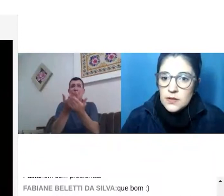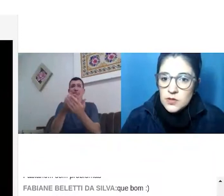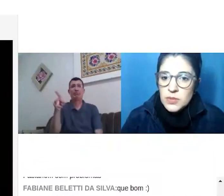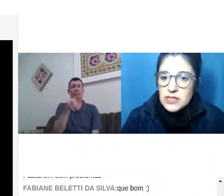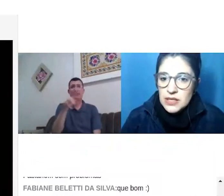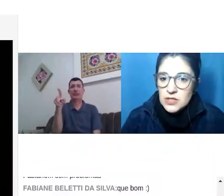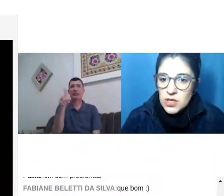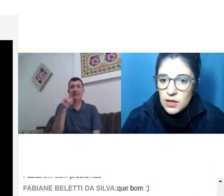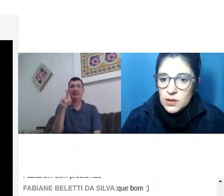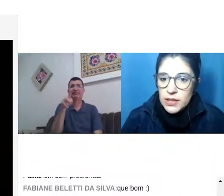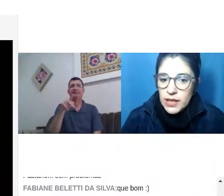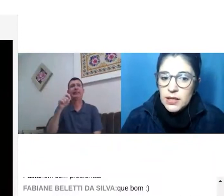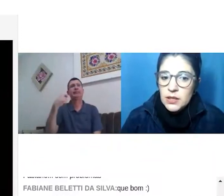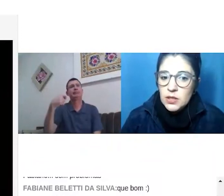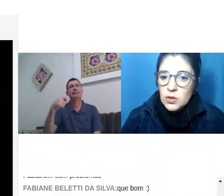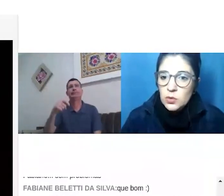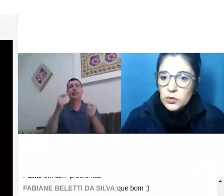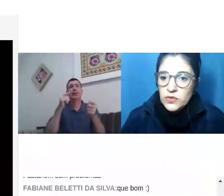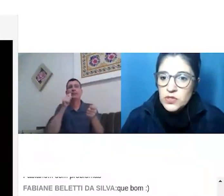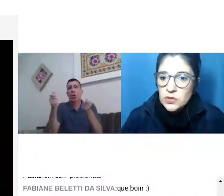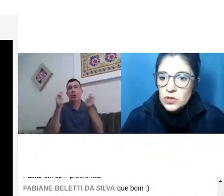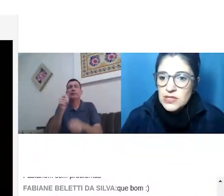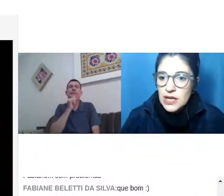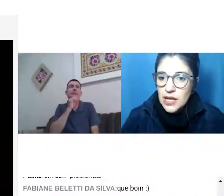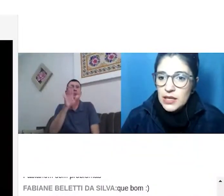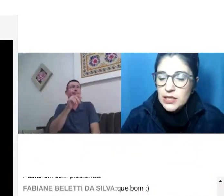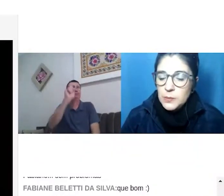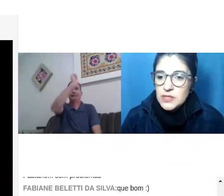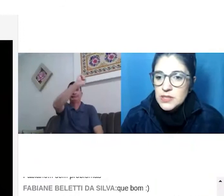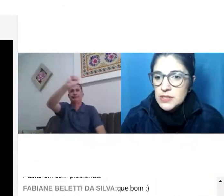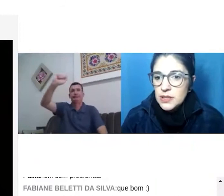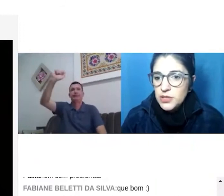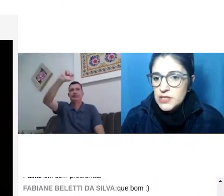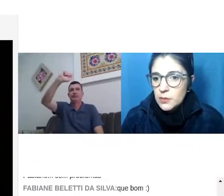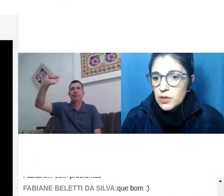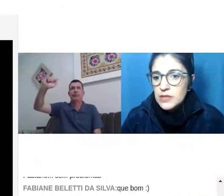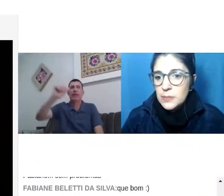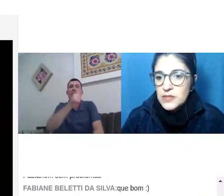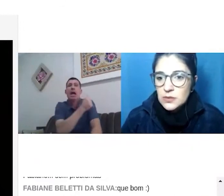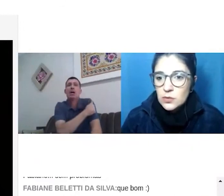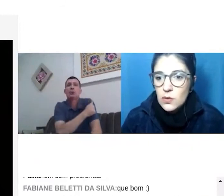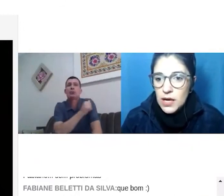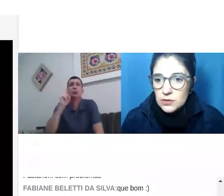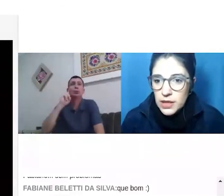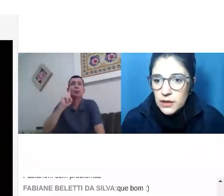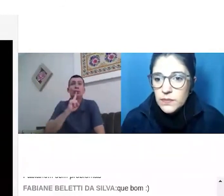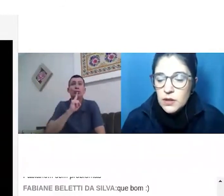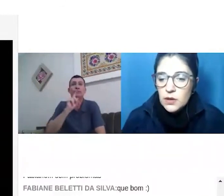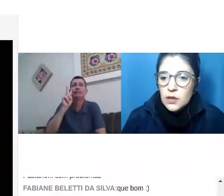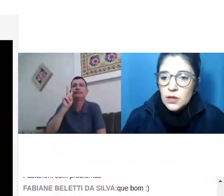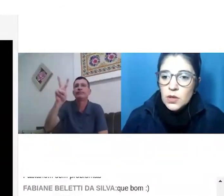sobre a sala de aula em que o professor está lá e ele precisa por exemplo ele está passando no quadro